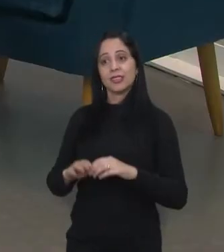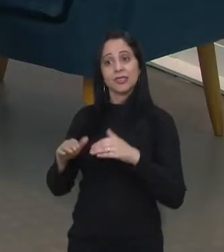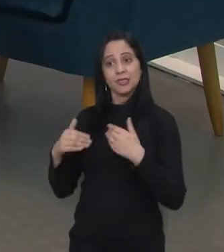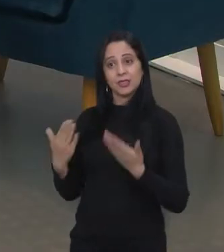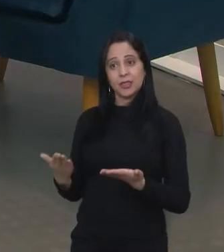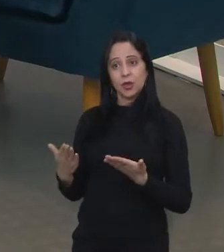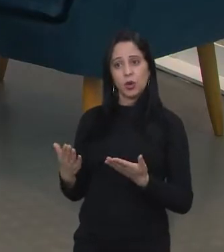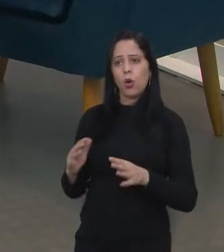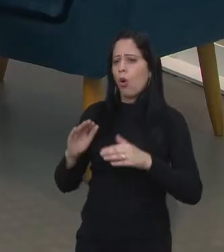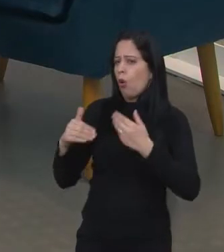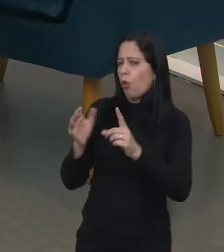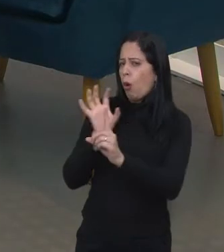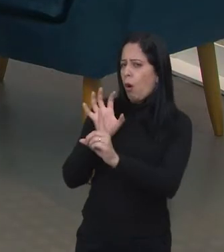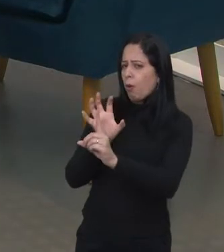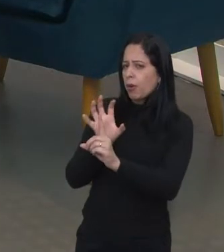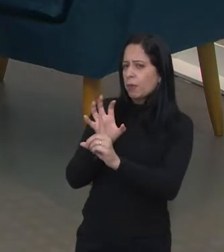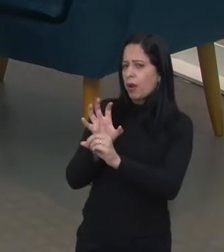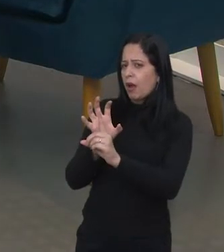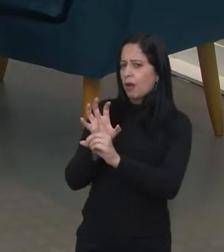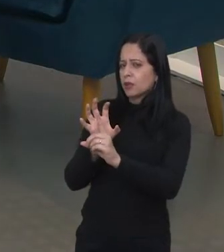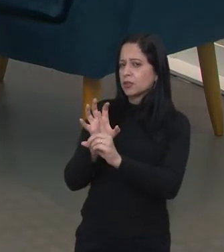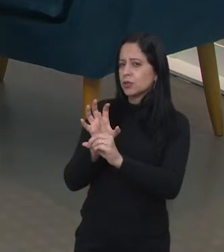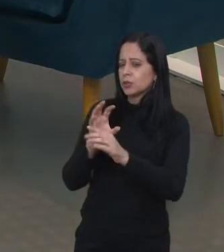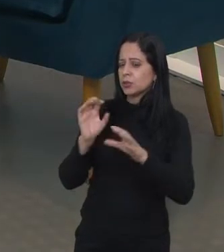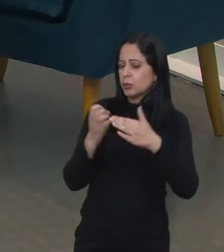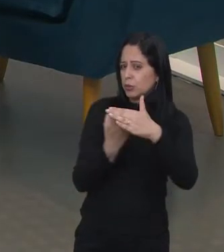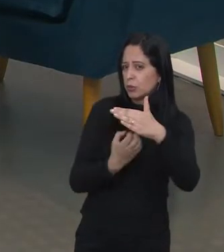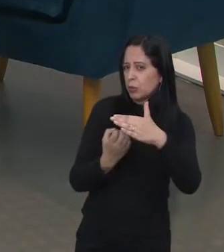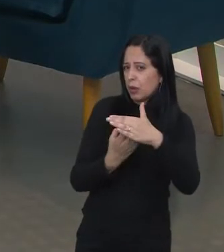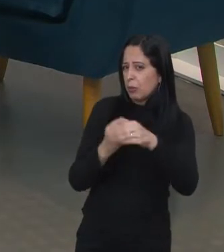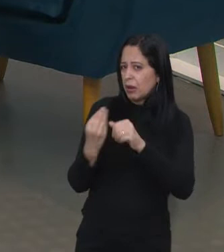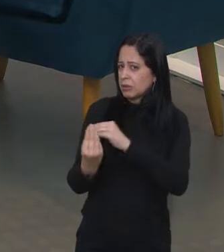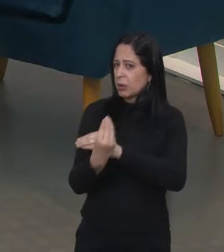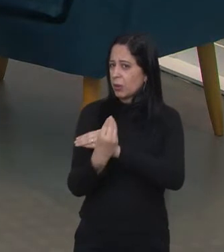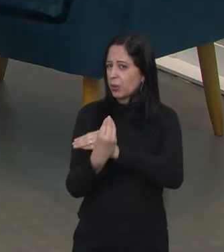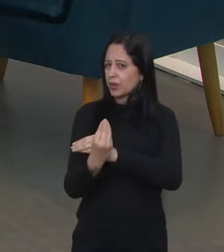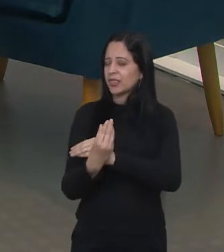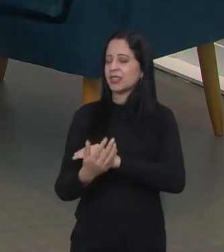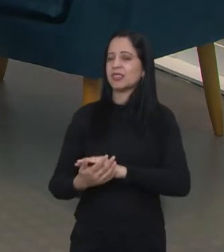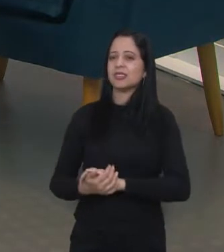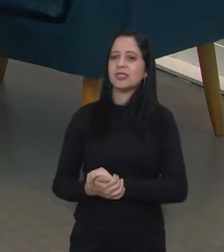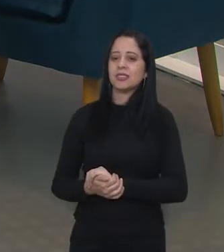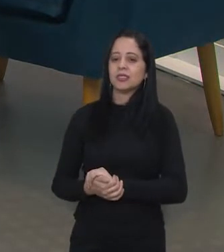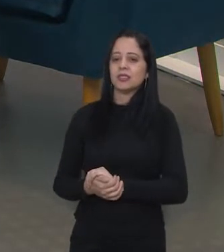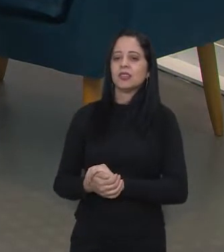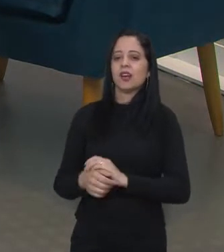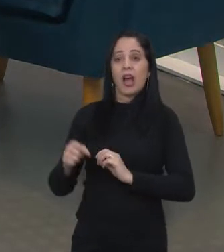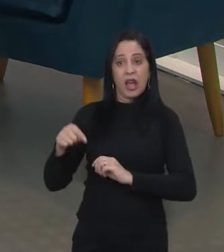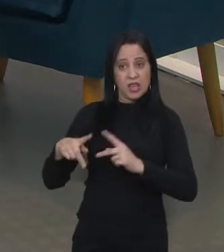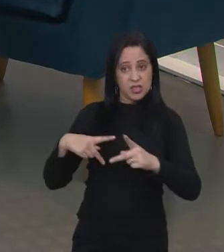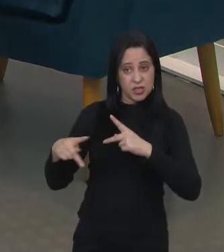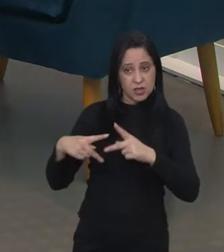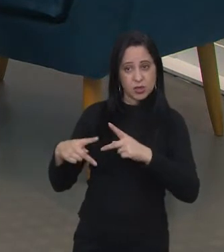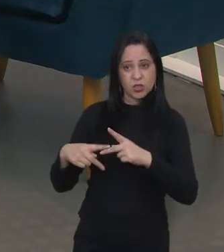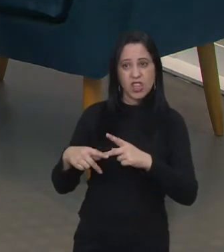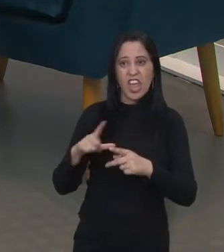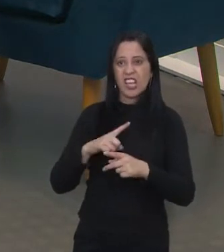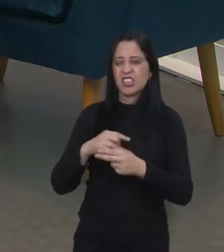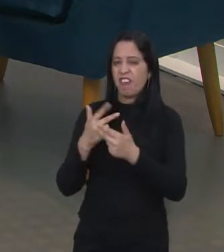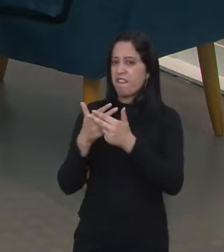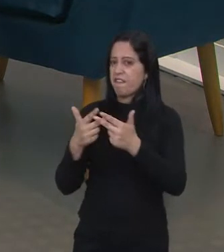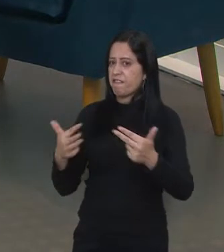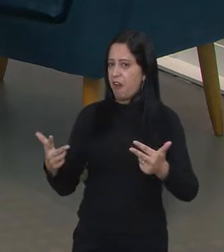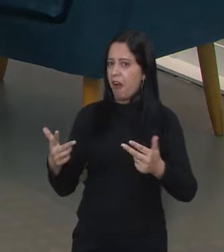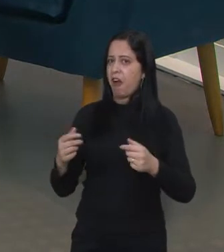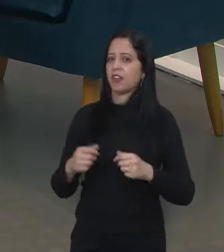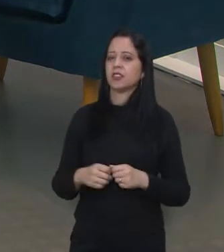Alessandro, então, qual que o impacto, né, de uma incubadora de empresas, sobretudo no Parque Tecnológico de São José dos Campos, que tem aí centenas de